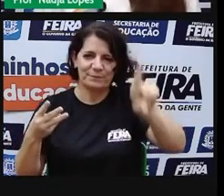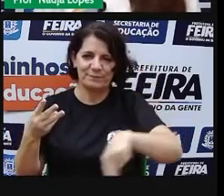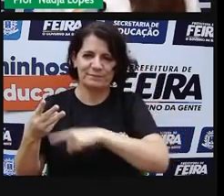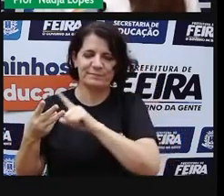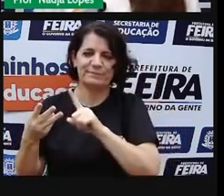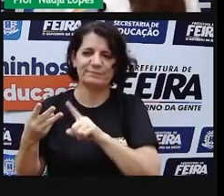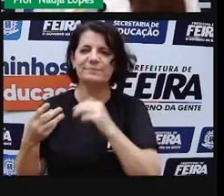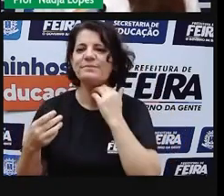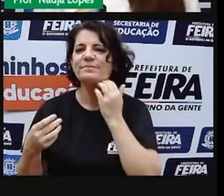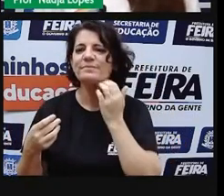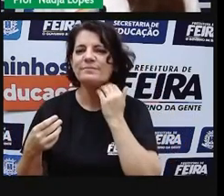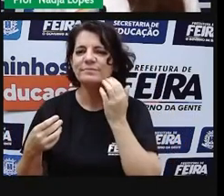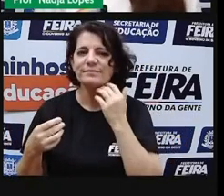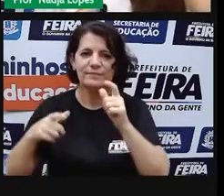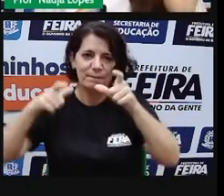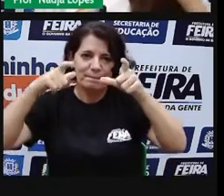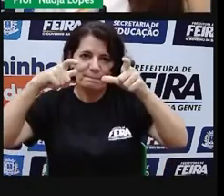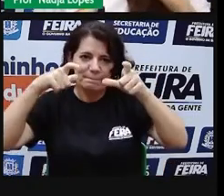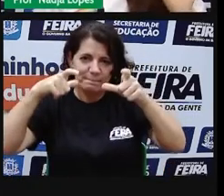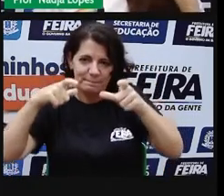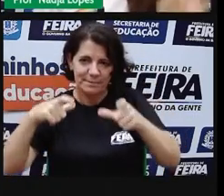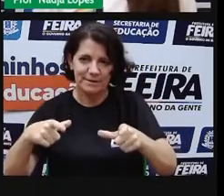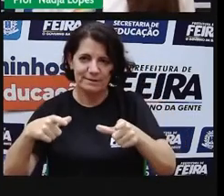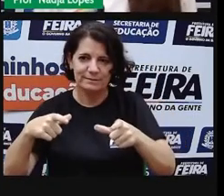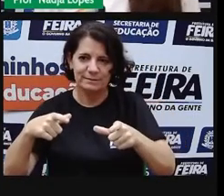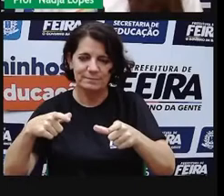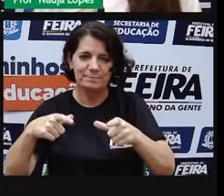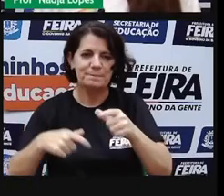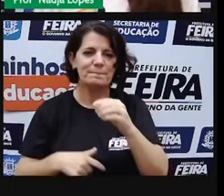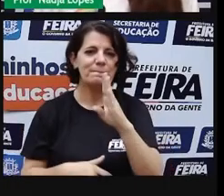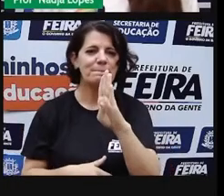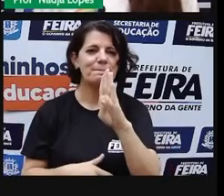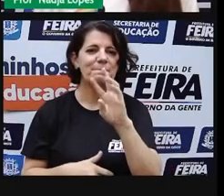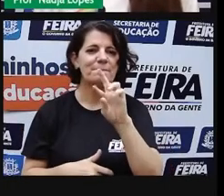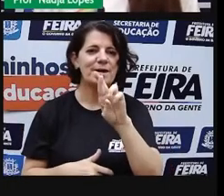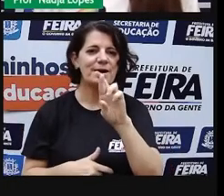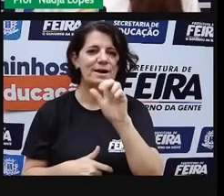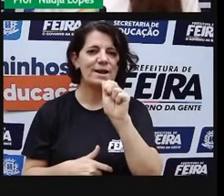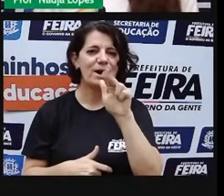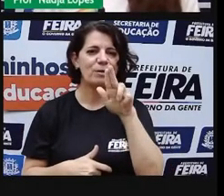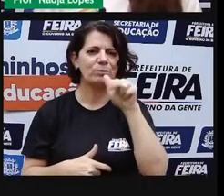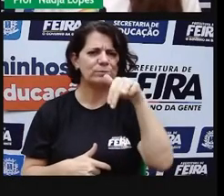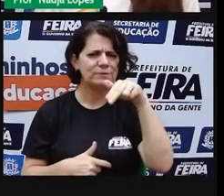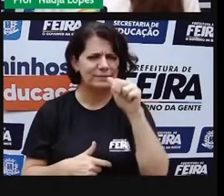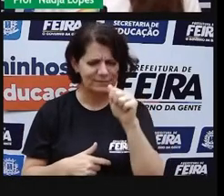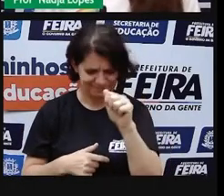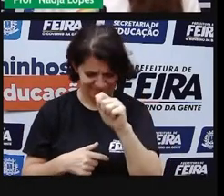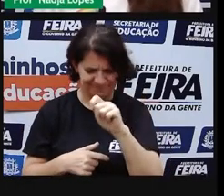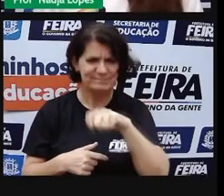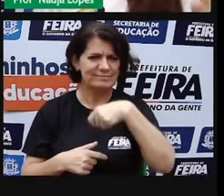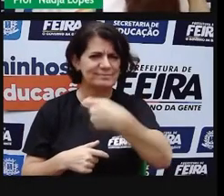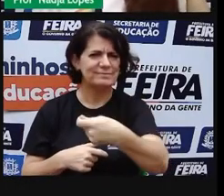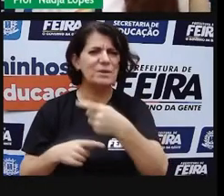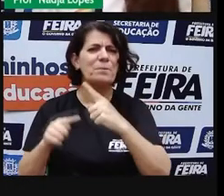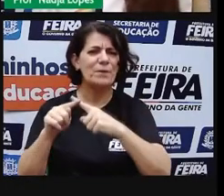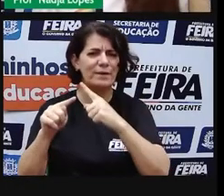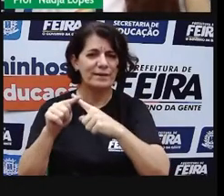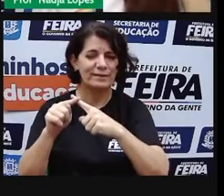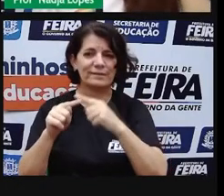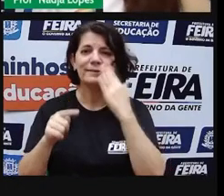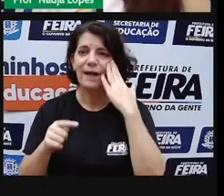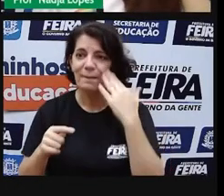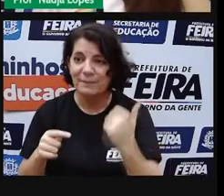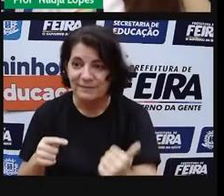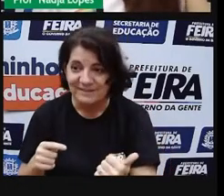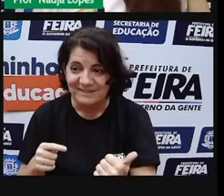E o bairro chamado Baraunas, por que que ele tem esse nome, gente? Vocês sabem?